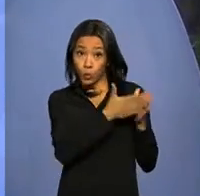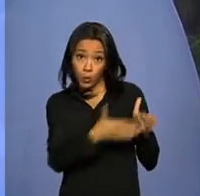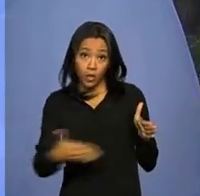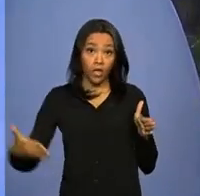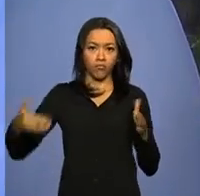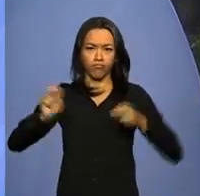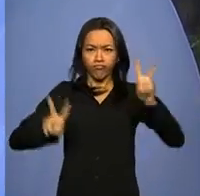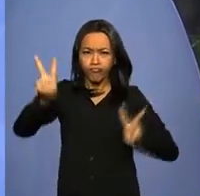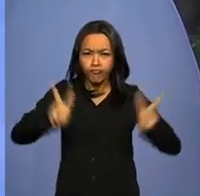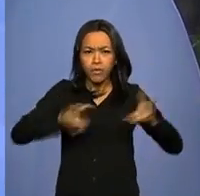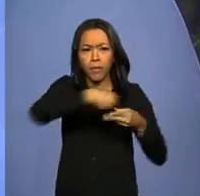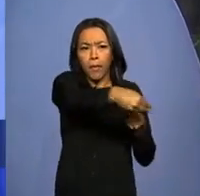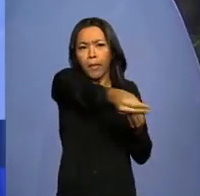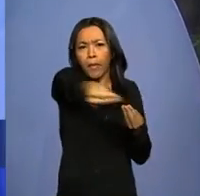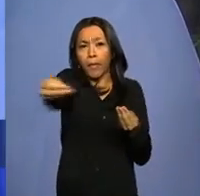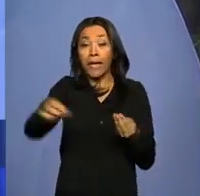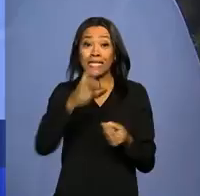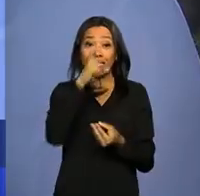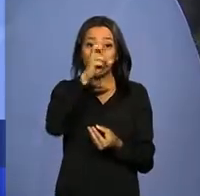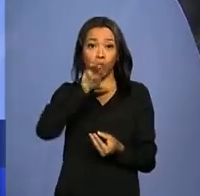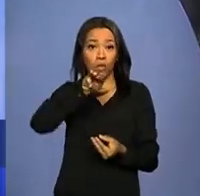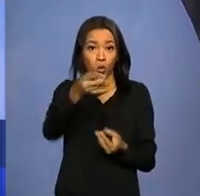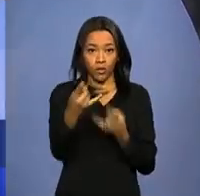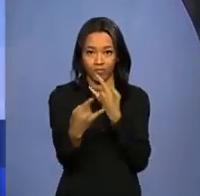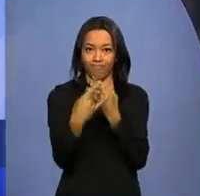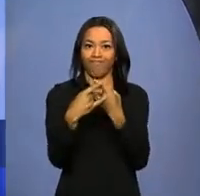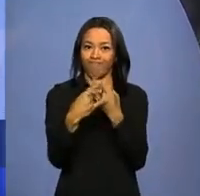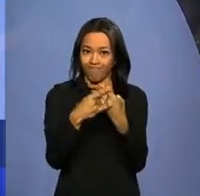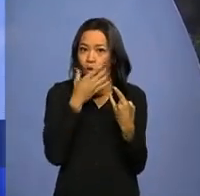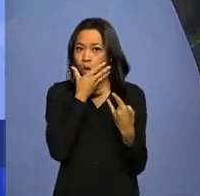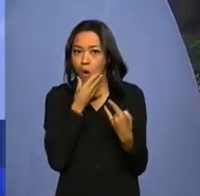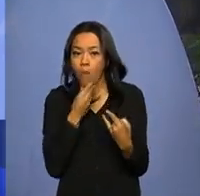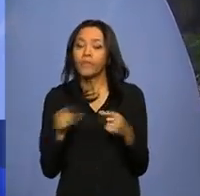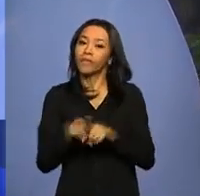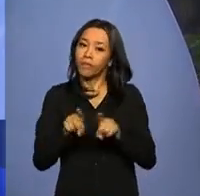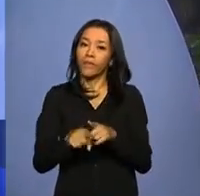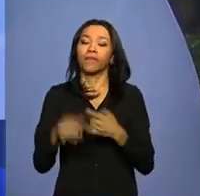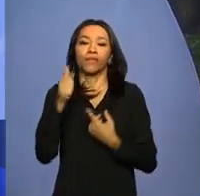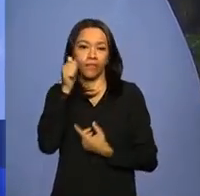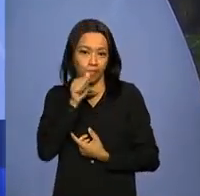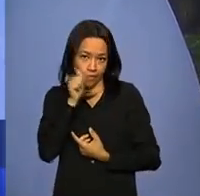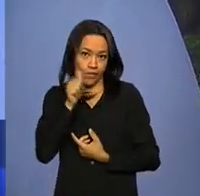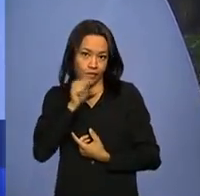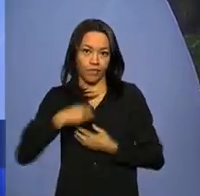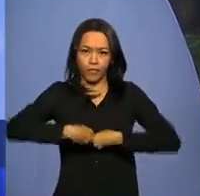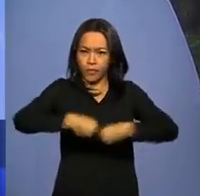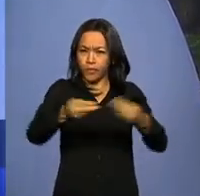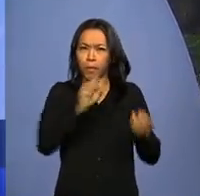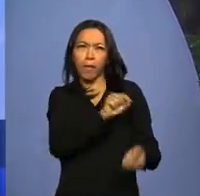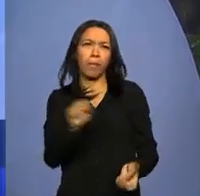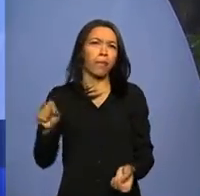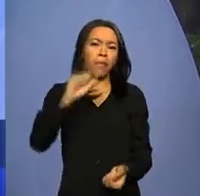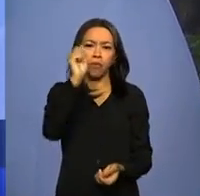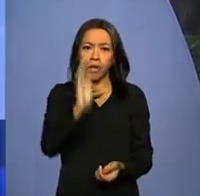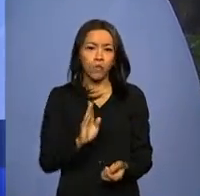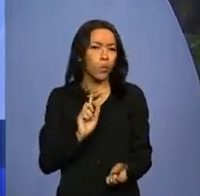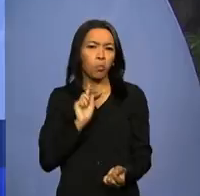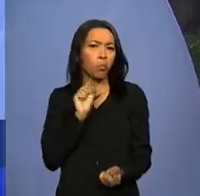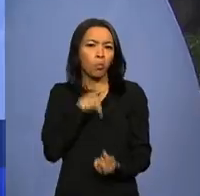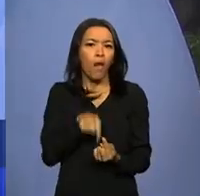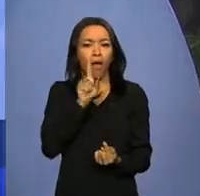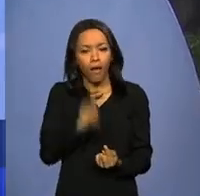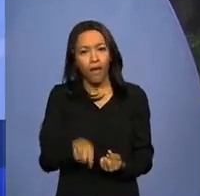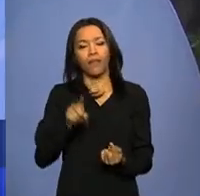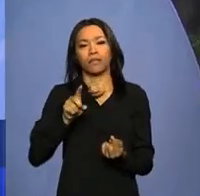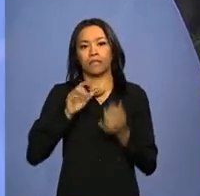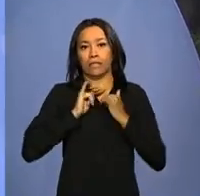o carnaval serão distribuídos 5 milhões de preservativos masculinos e femininos em várias partes do país. A ação faz parte da